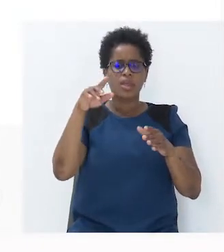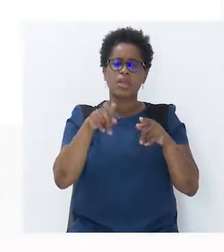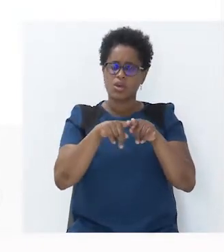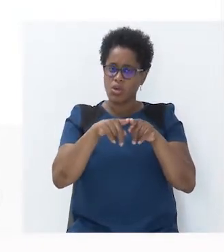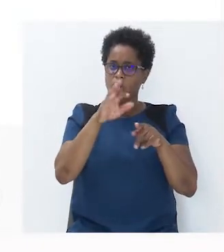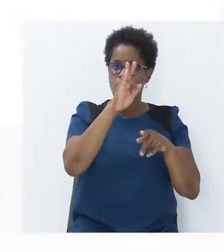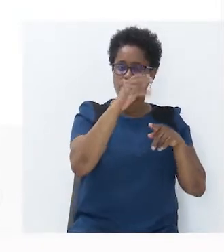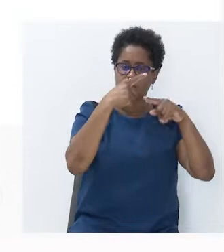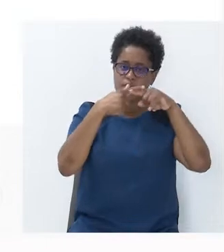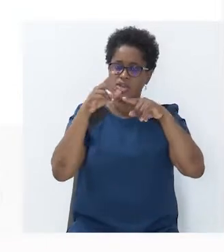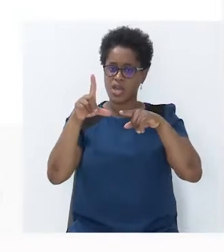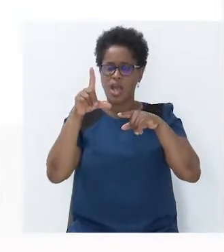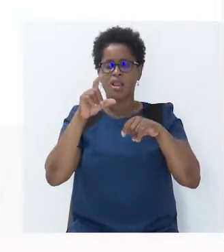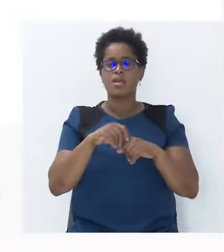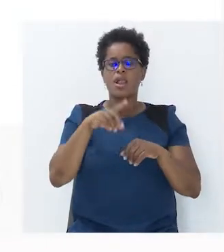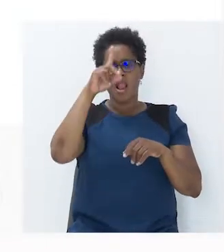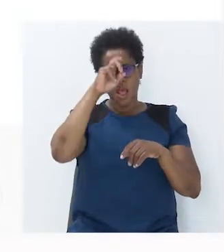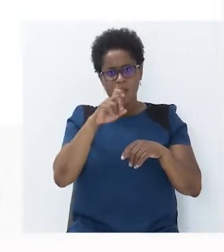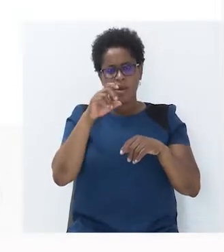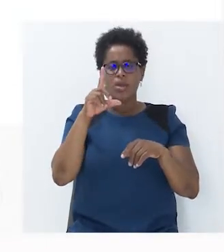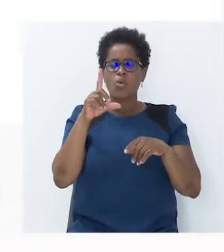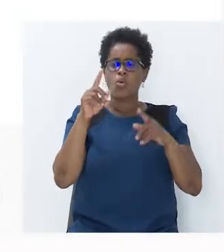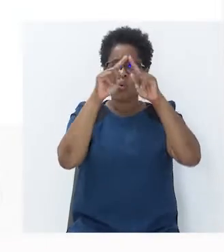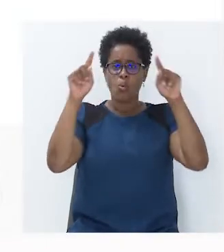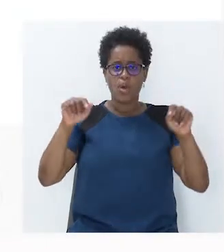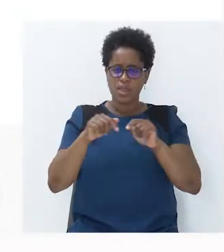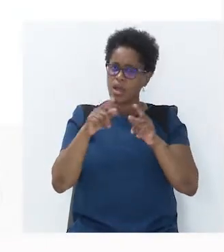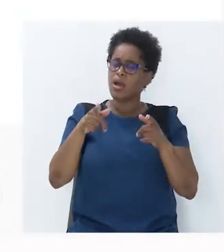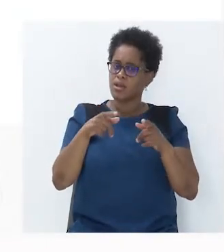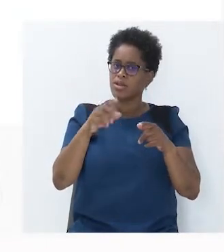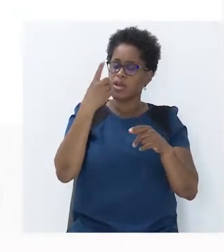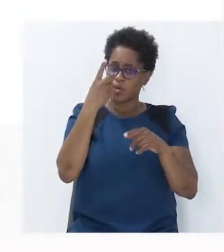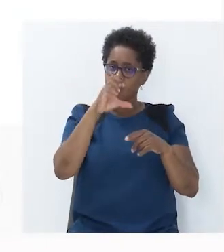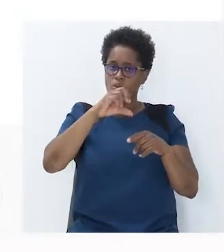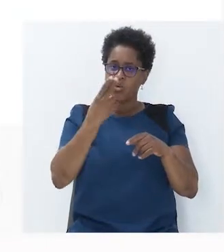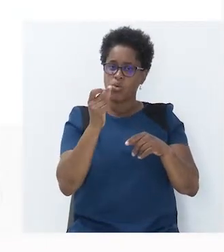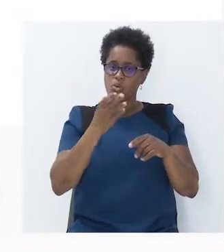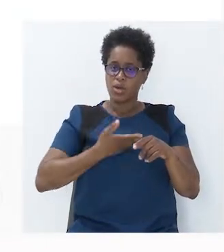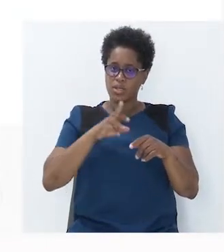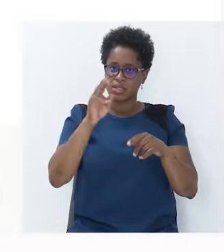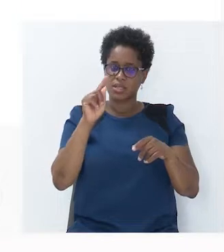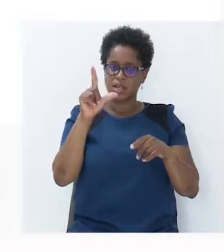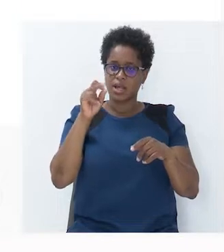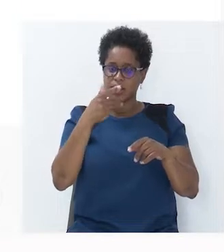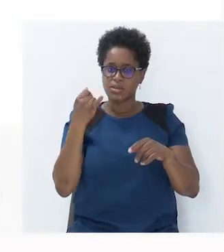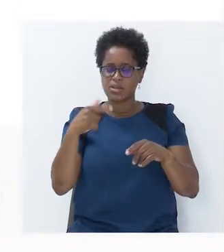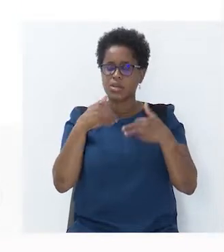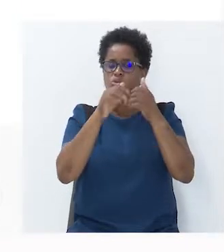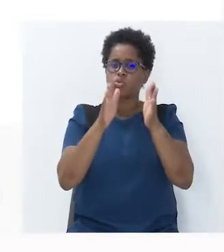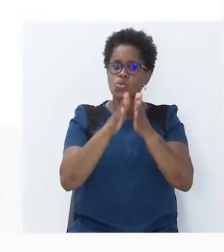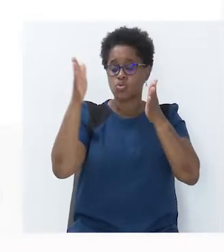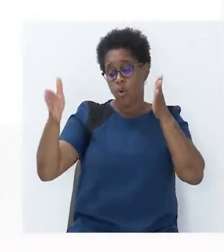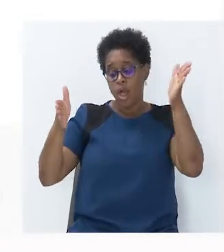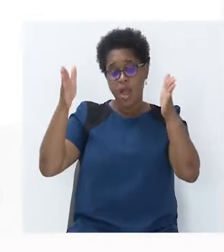Lembrando que o quadrado é um quadrilátero que tem todos os lados congruentes. E todos os ângulos retos.